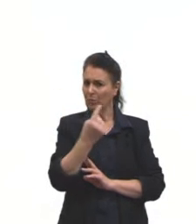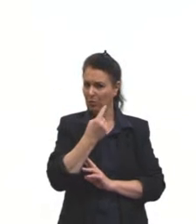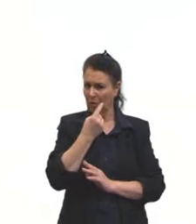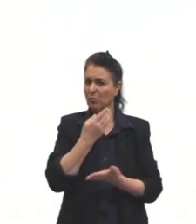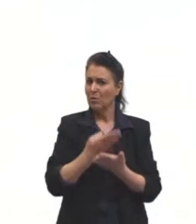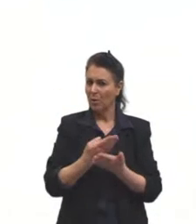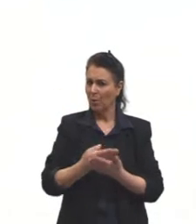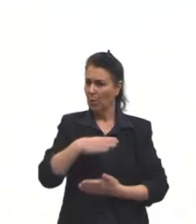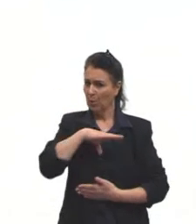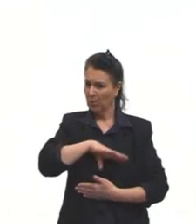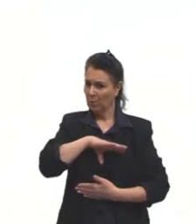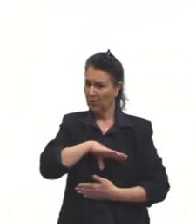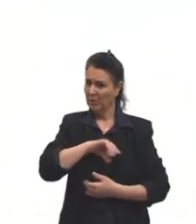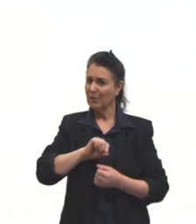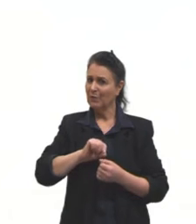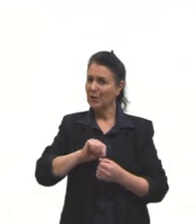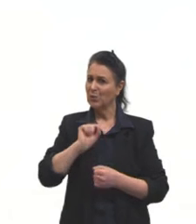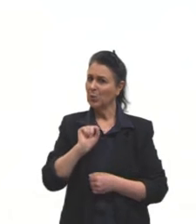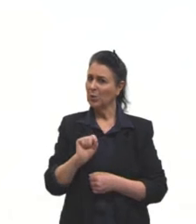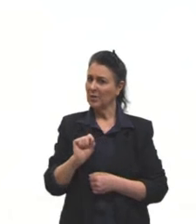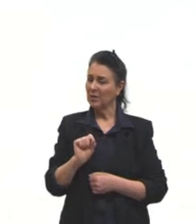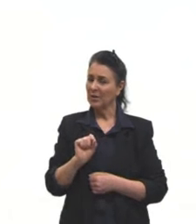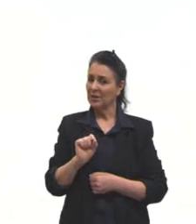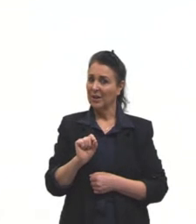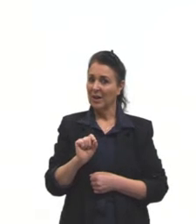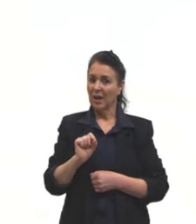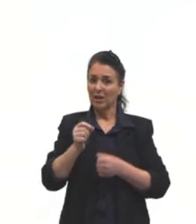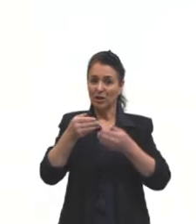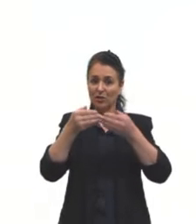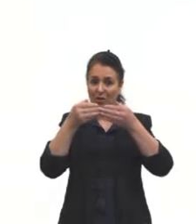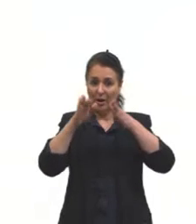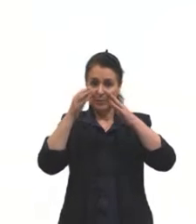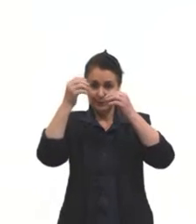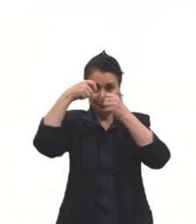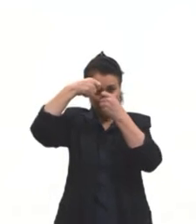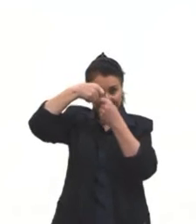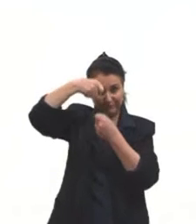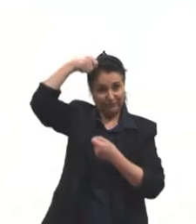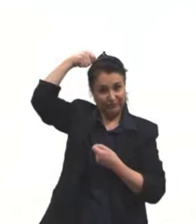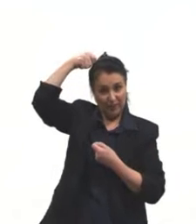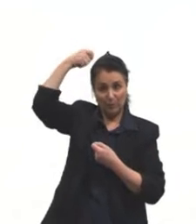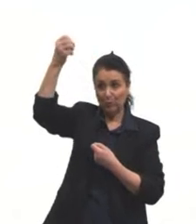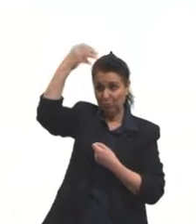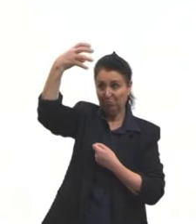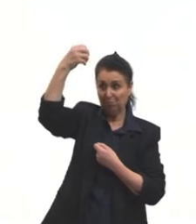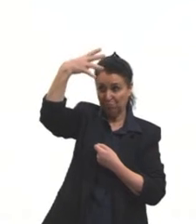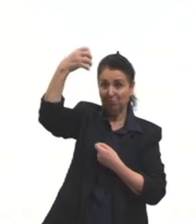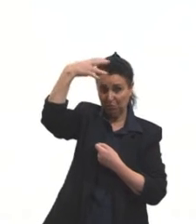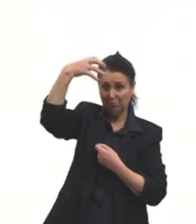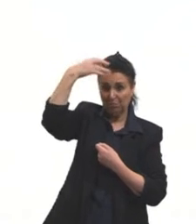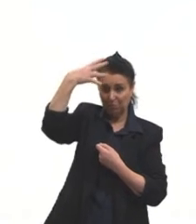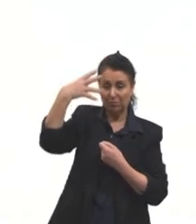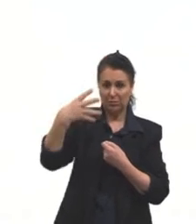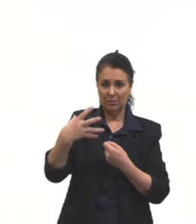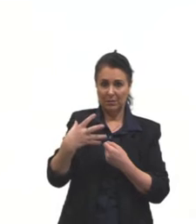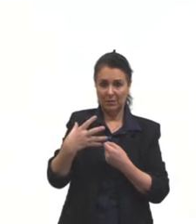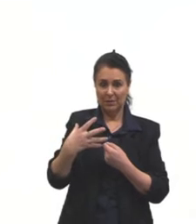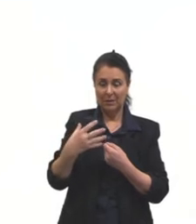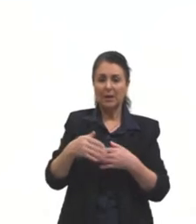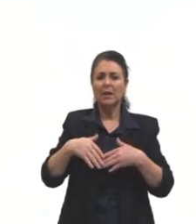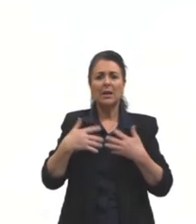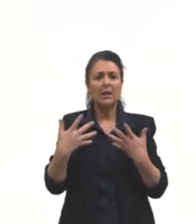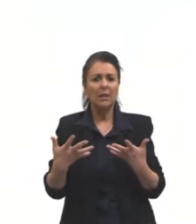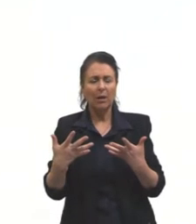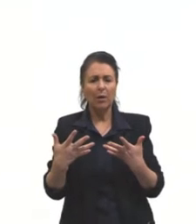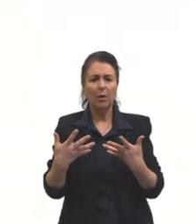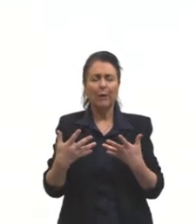portuguesa, a gente faz o quê? A gente abre aí a cabeça de vocês e joga um monte de coisa dentro. A gente